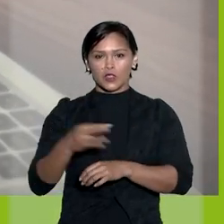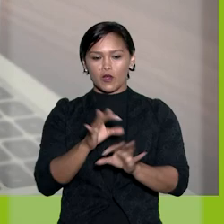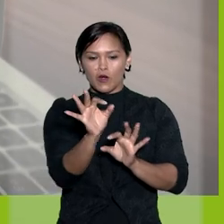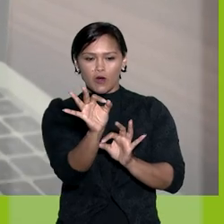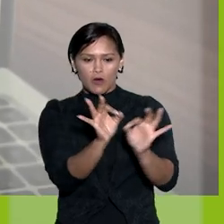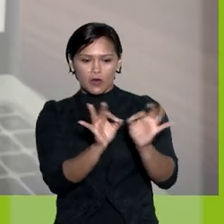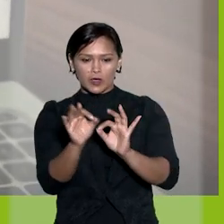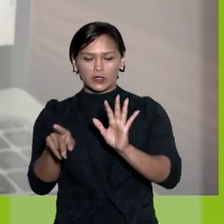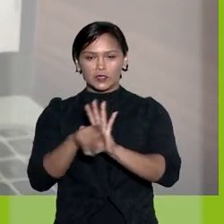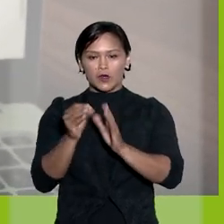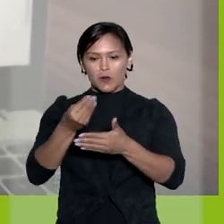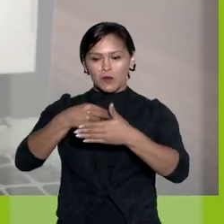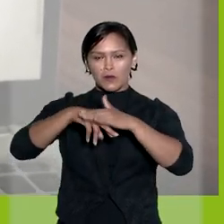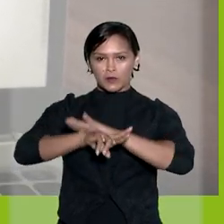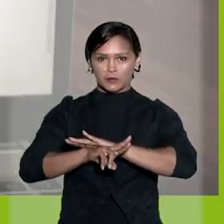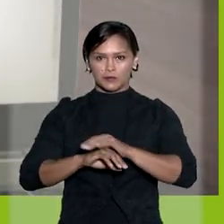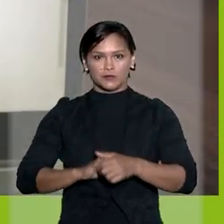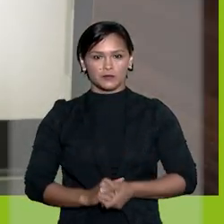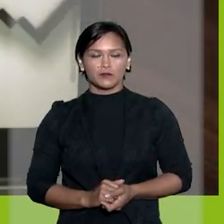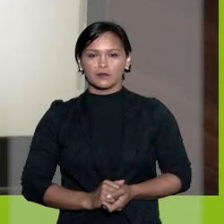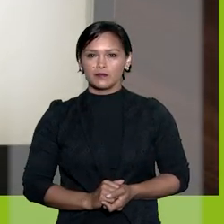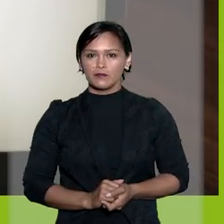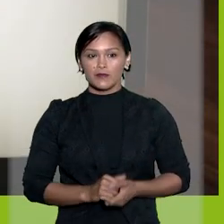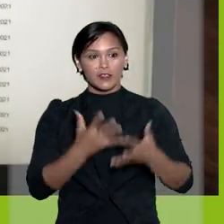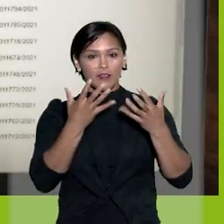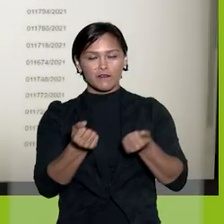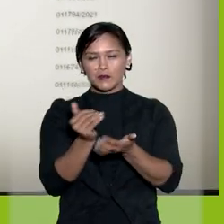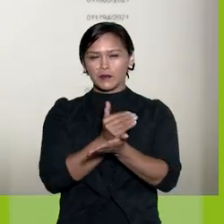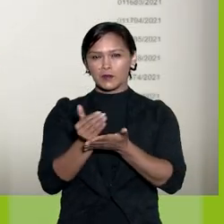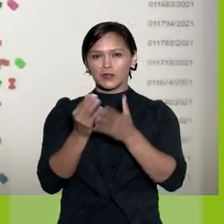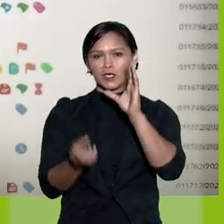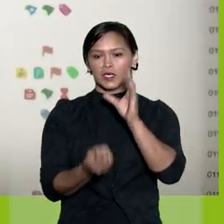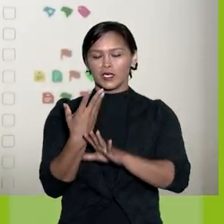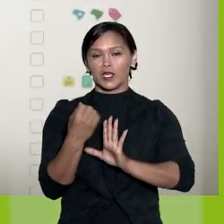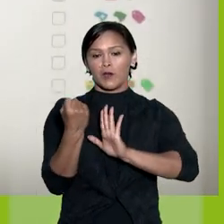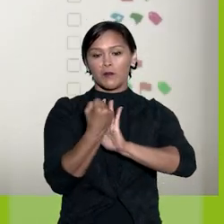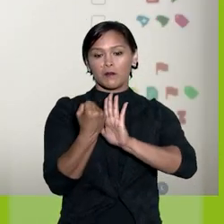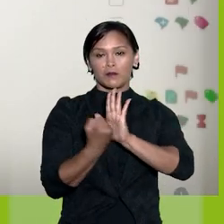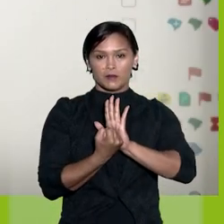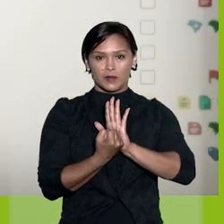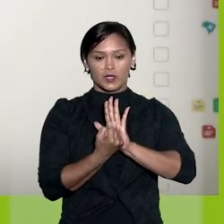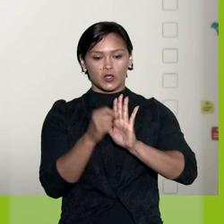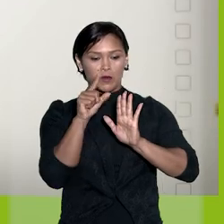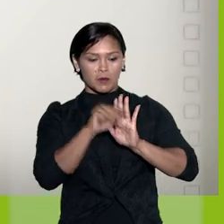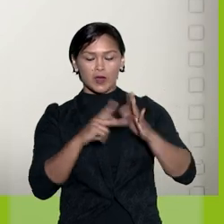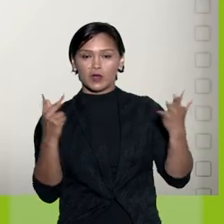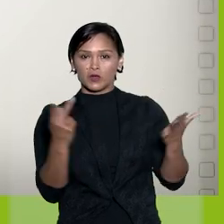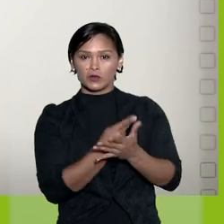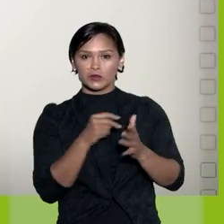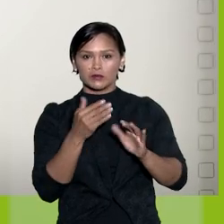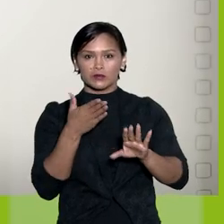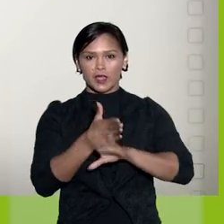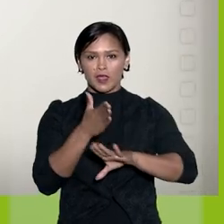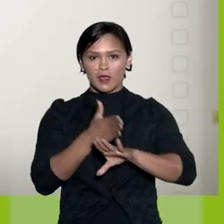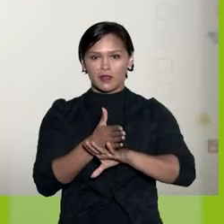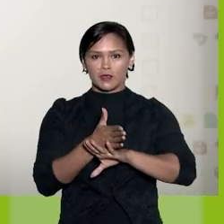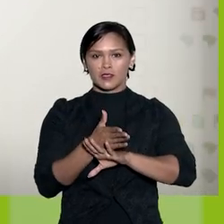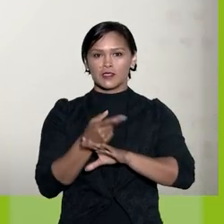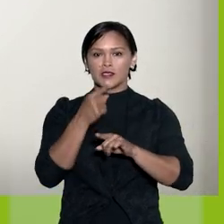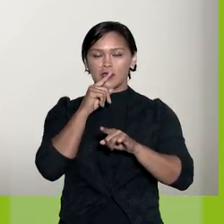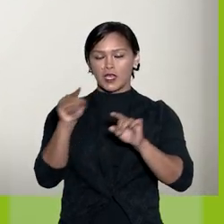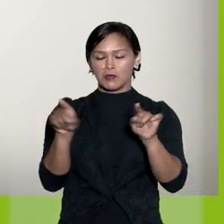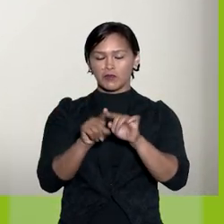personalizada de organização interna. Vamos começar criando um marcador. Para isso,